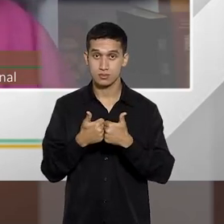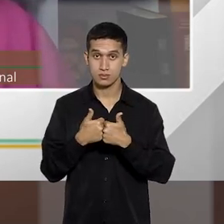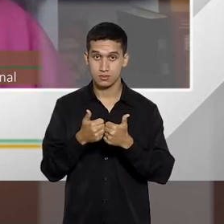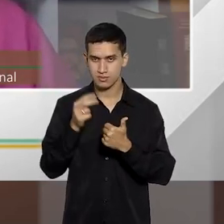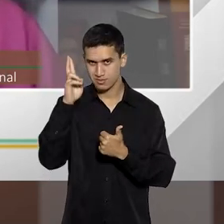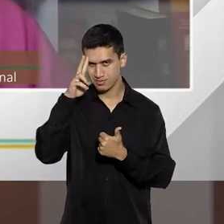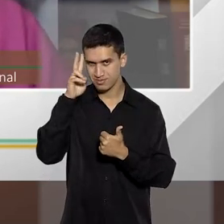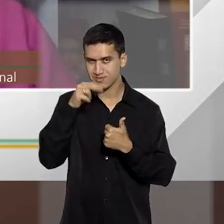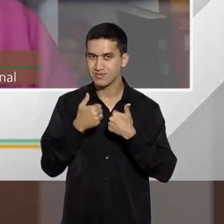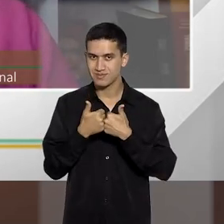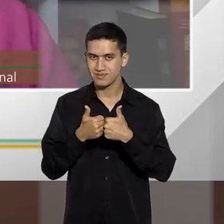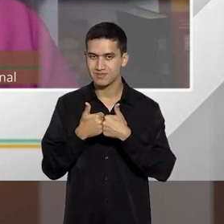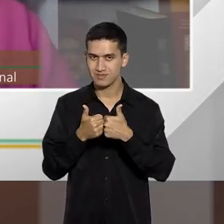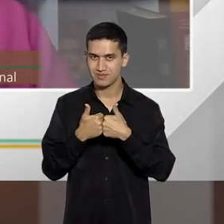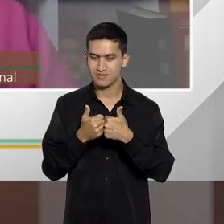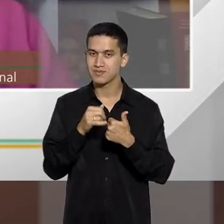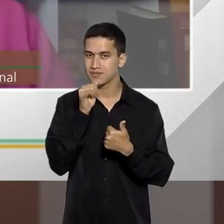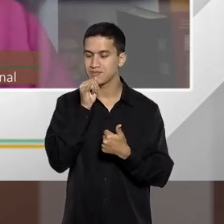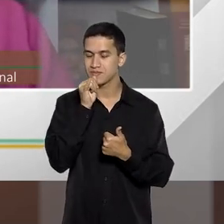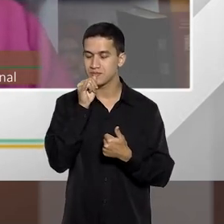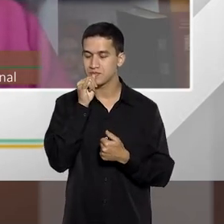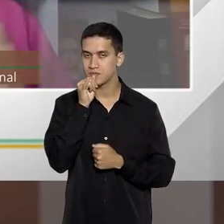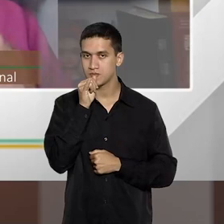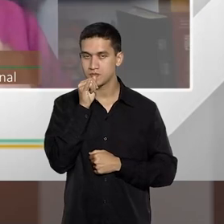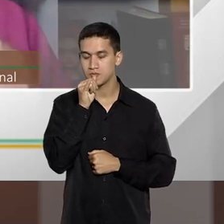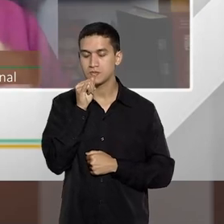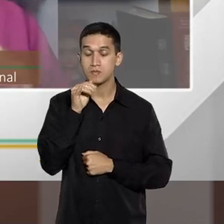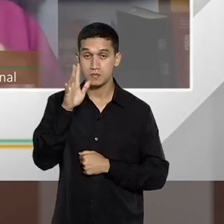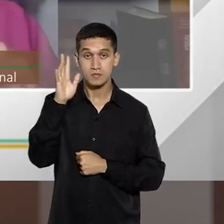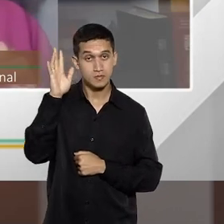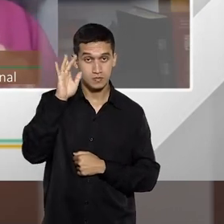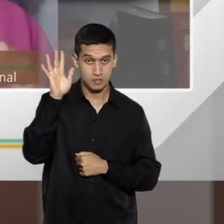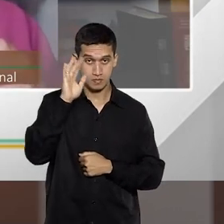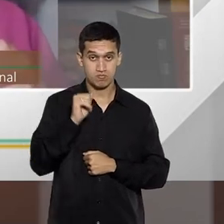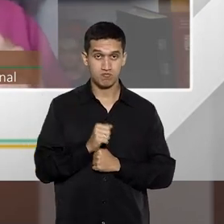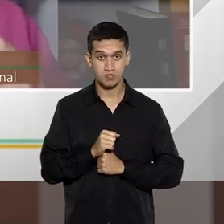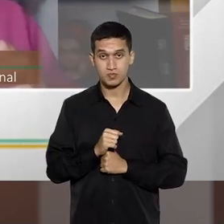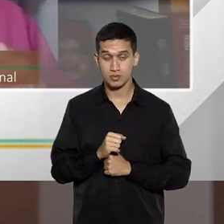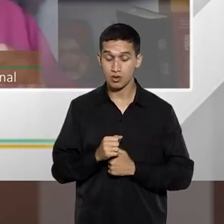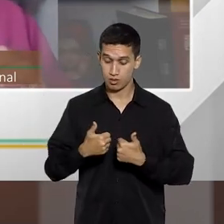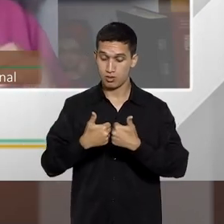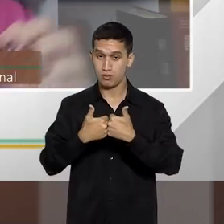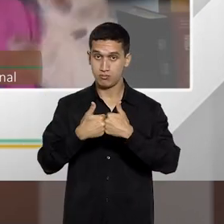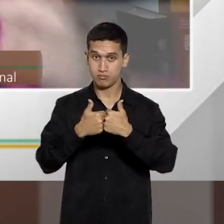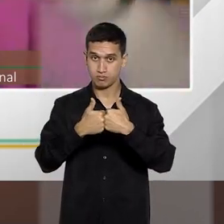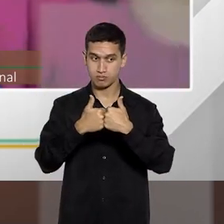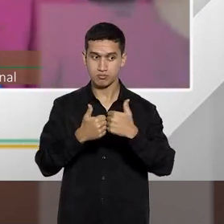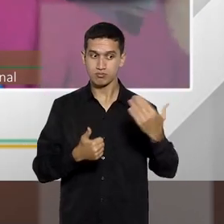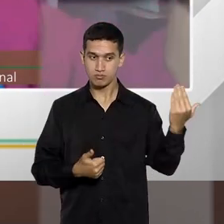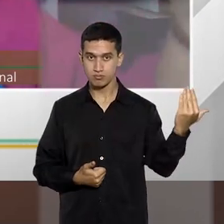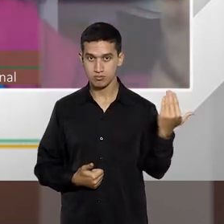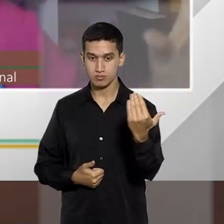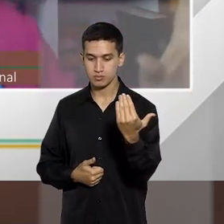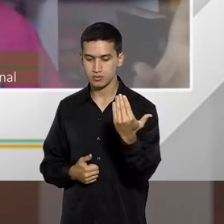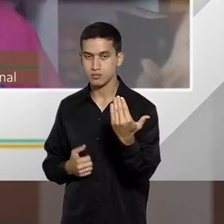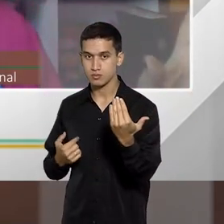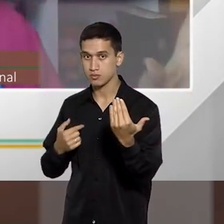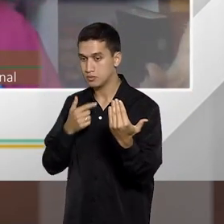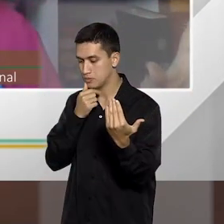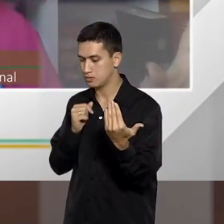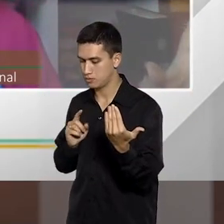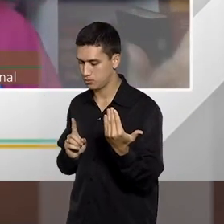interessante a gente voltar e pontuar. Então, imagine que o indivíduo entrou no ônibus, anunciou